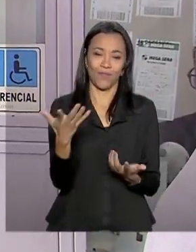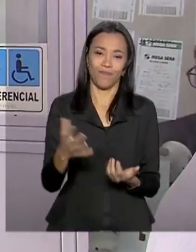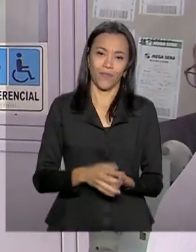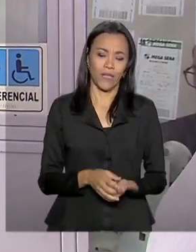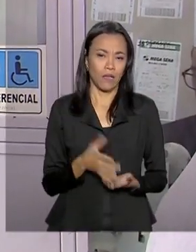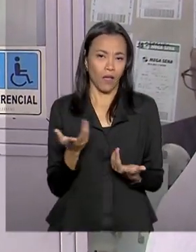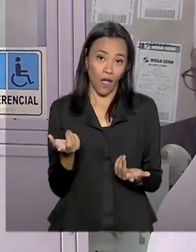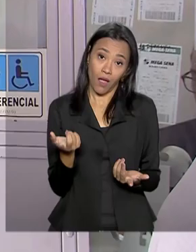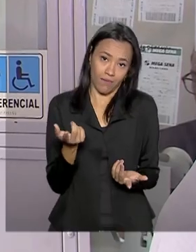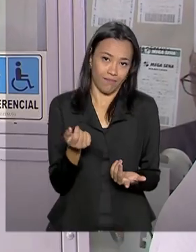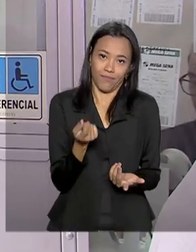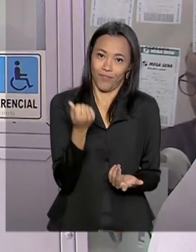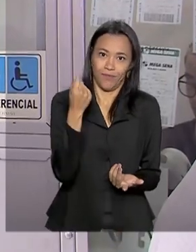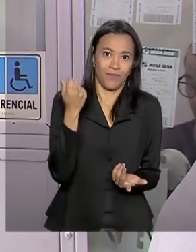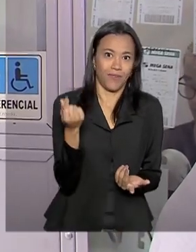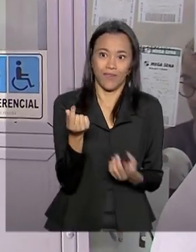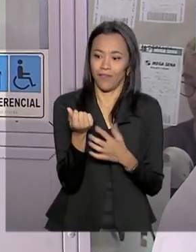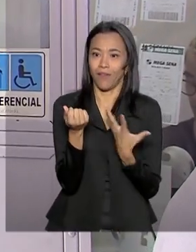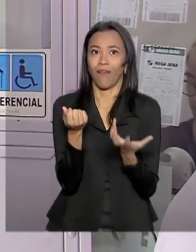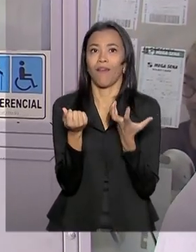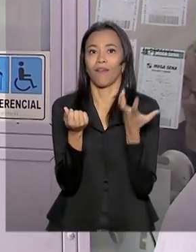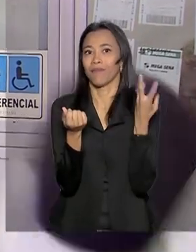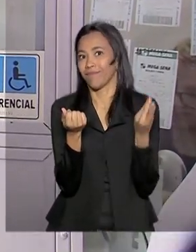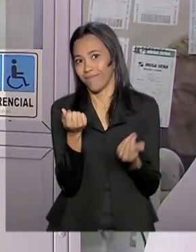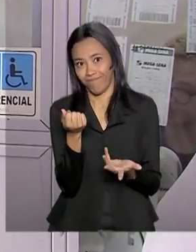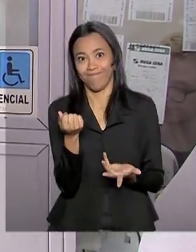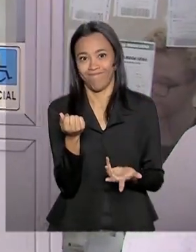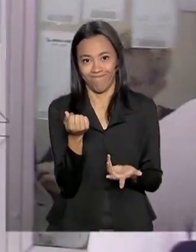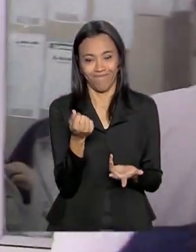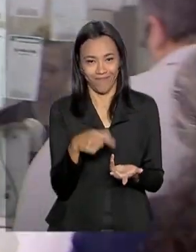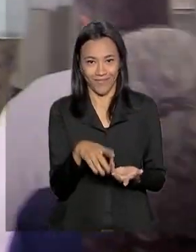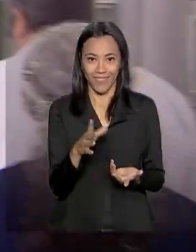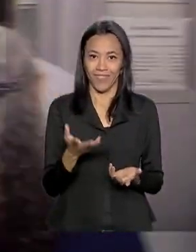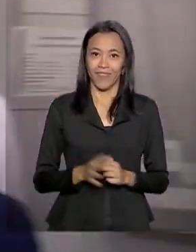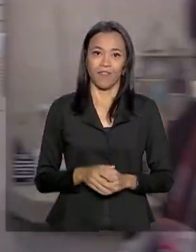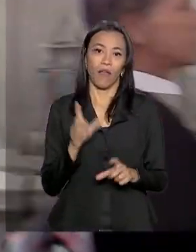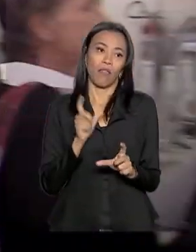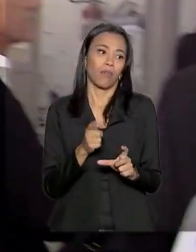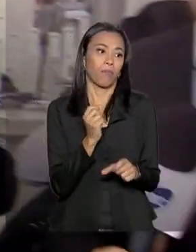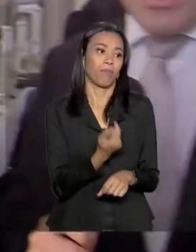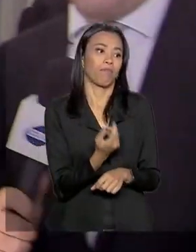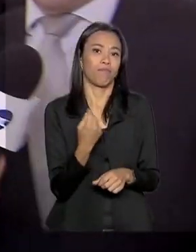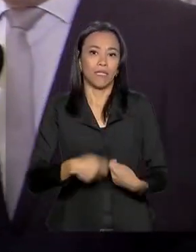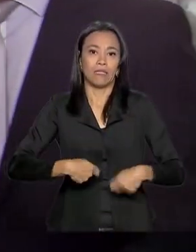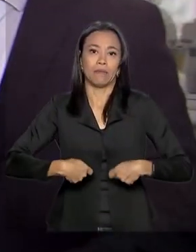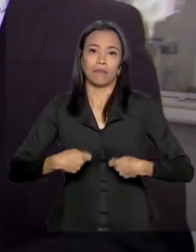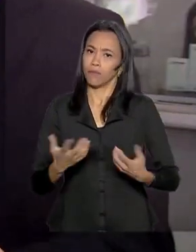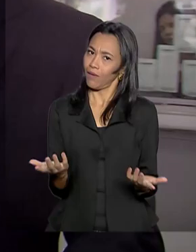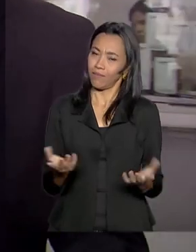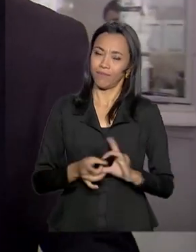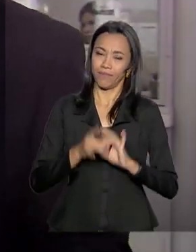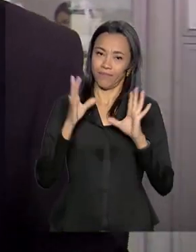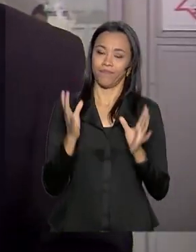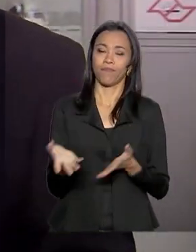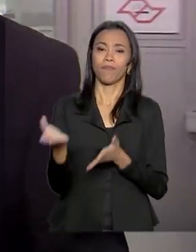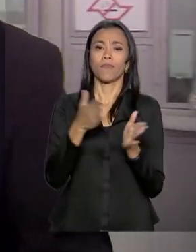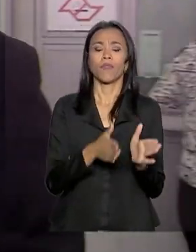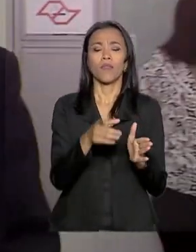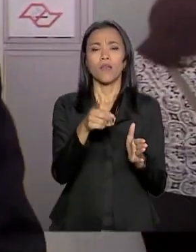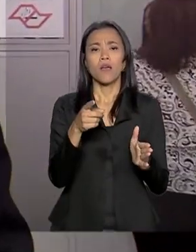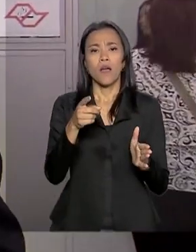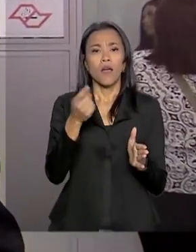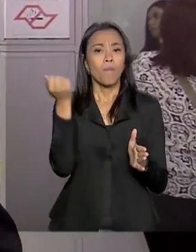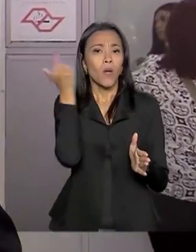É independência financeira, né? É o que todos procuram, né? E haja independência financeira, viu, Carla? Agora, as chances para